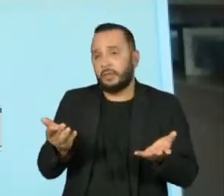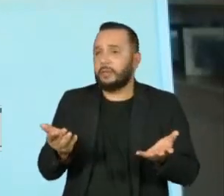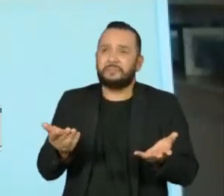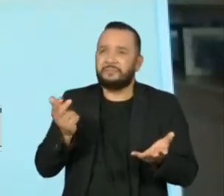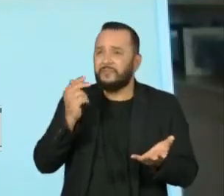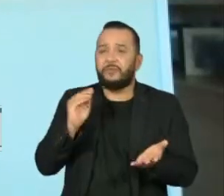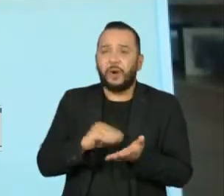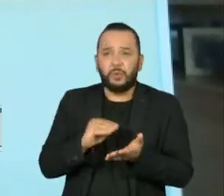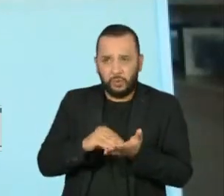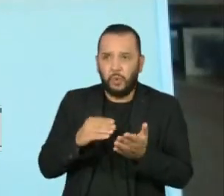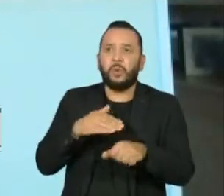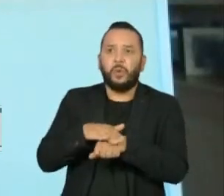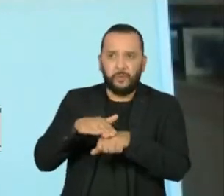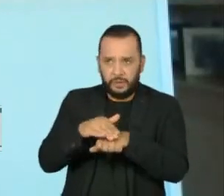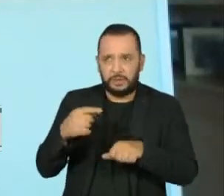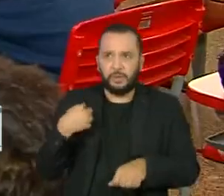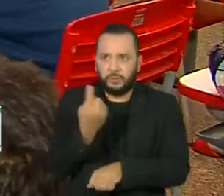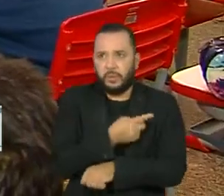certa maneira,